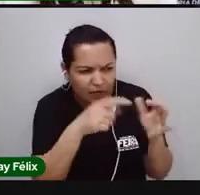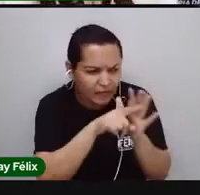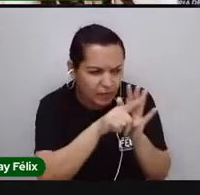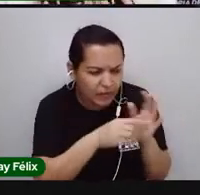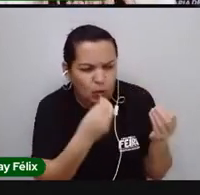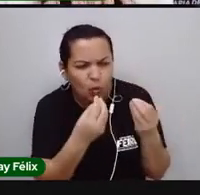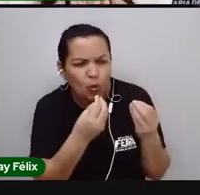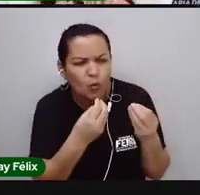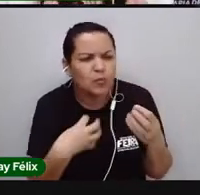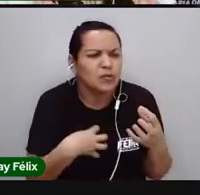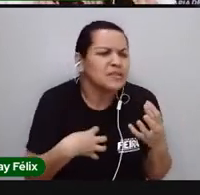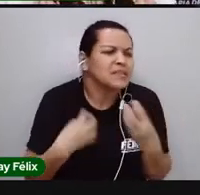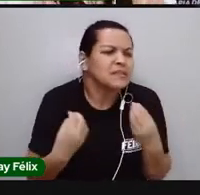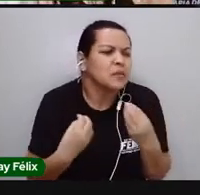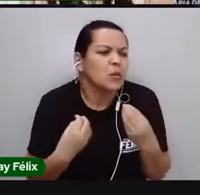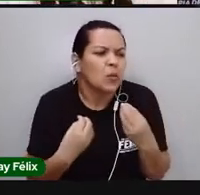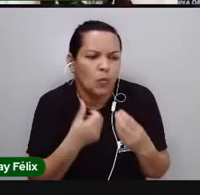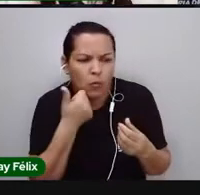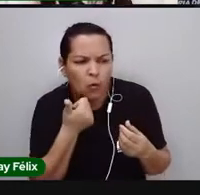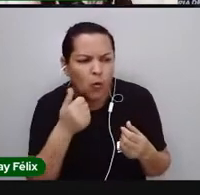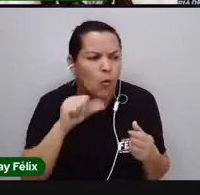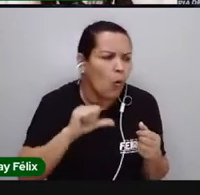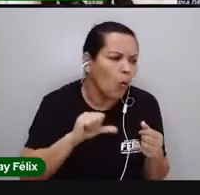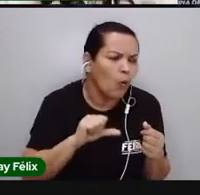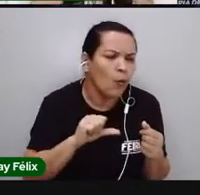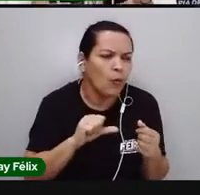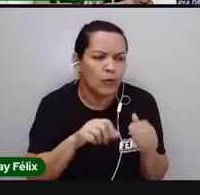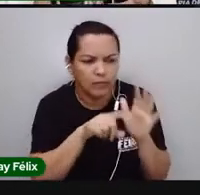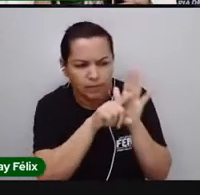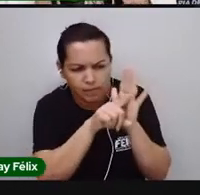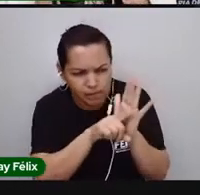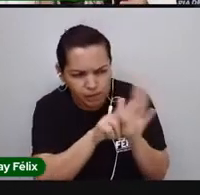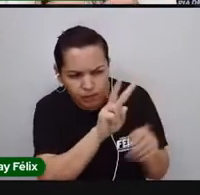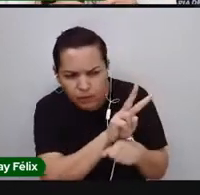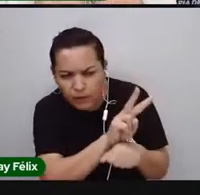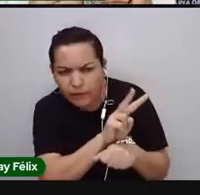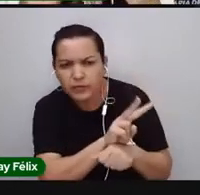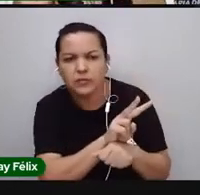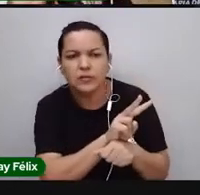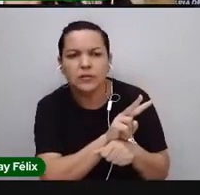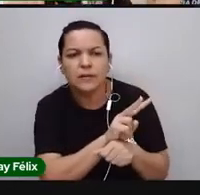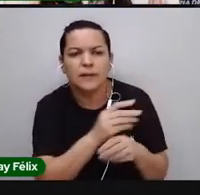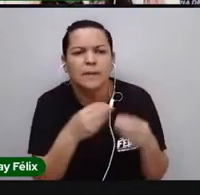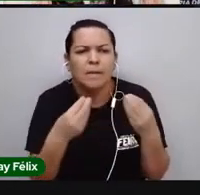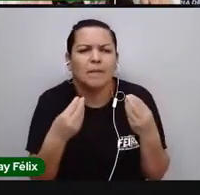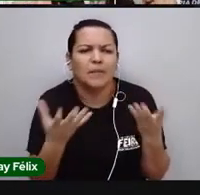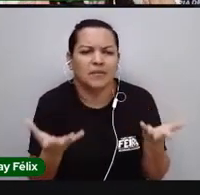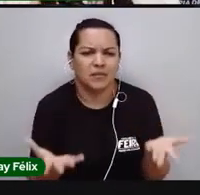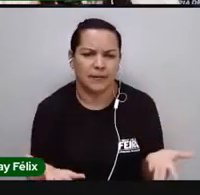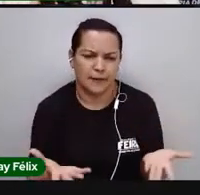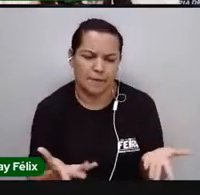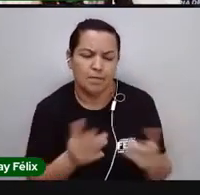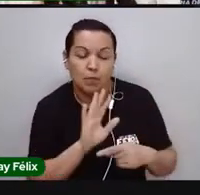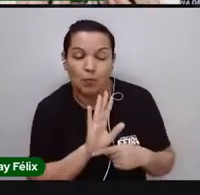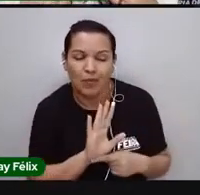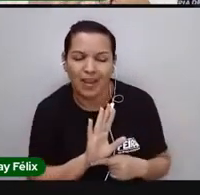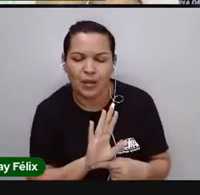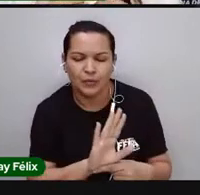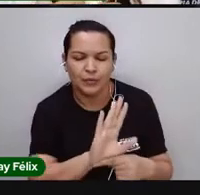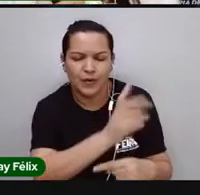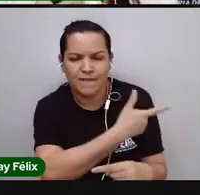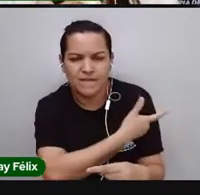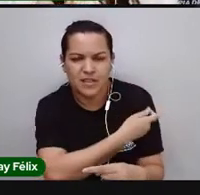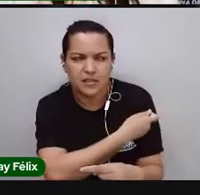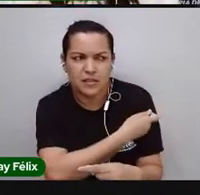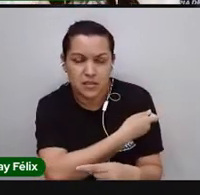um medicamento, né, uma substância de qualidade e que